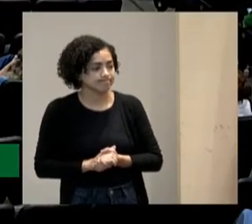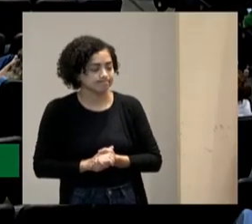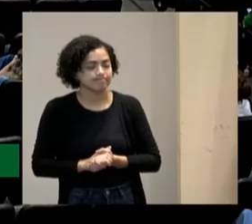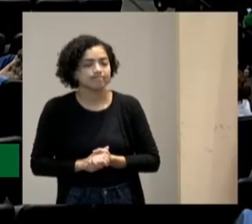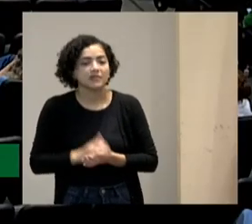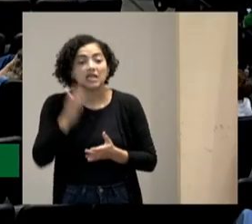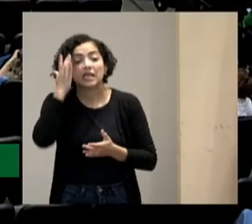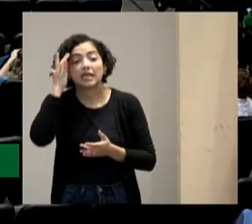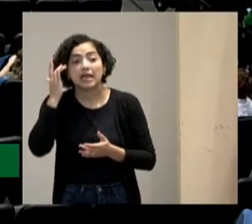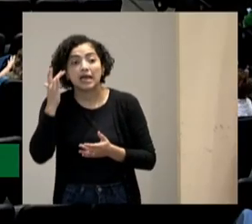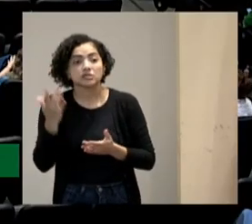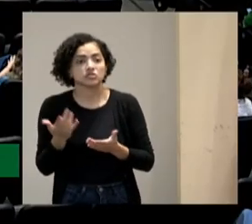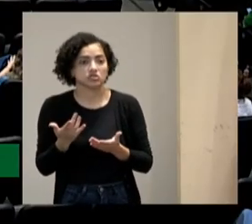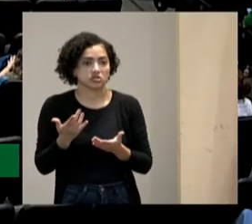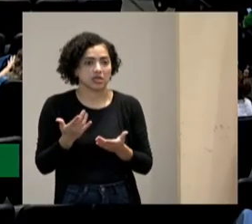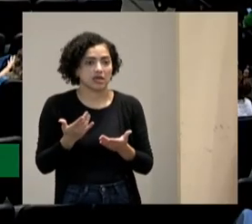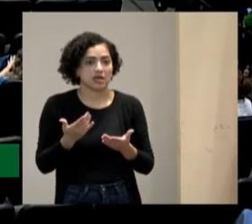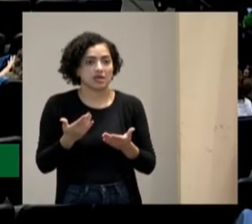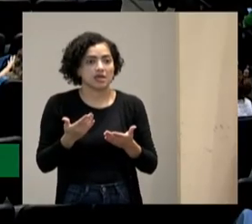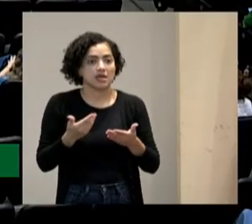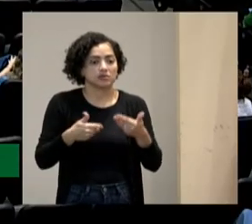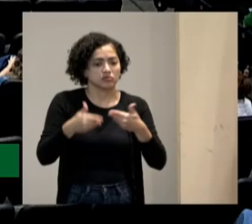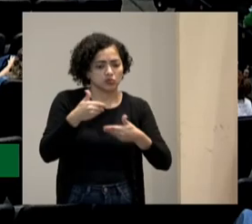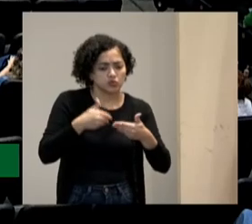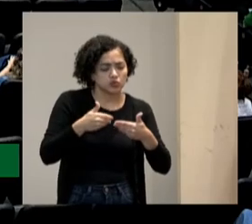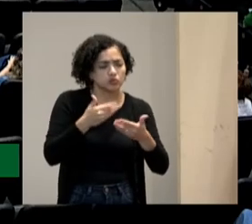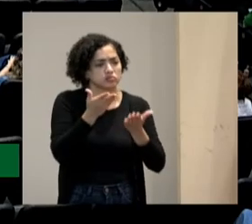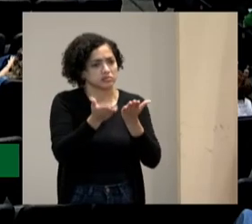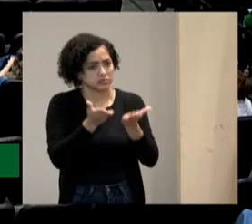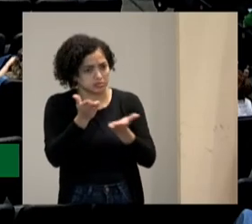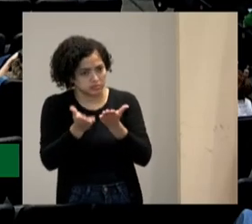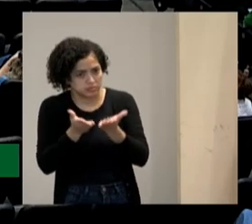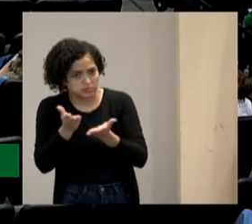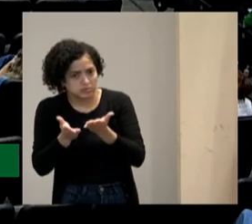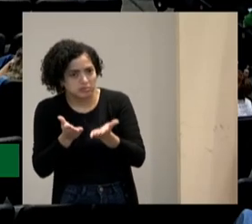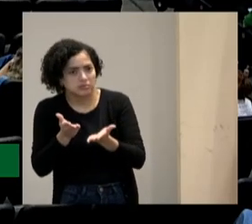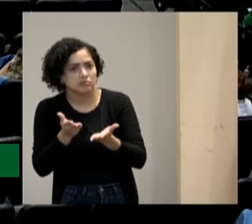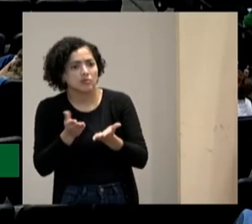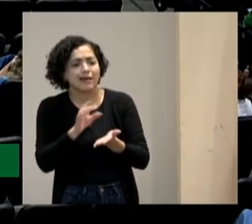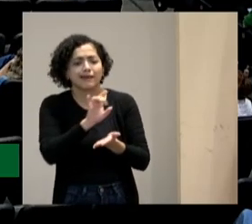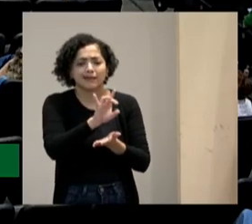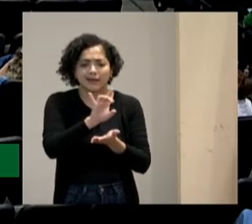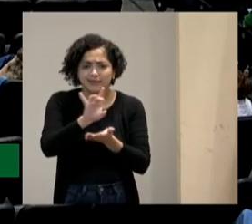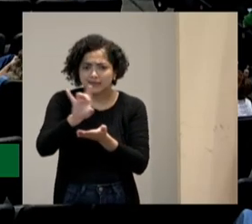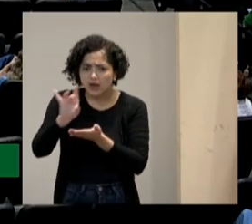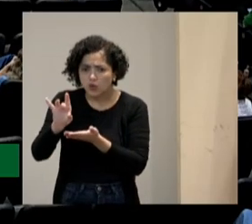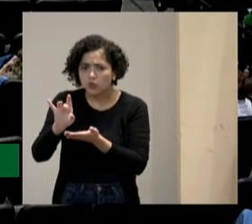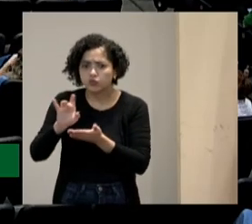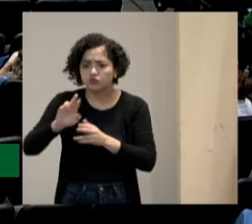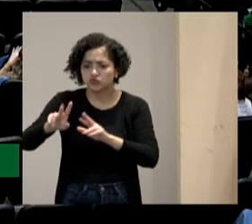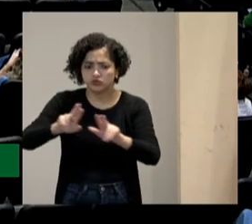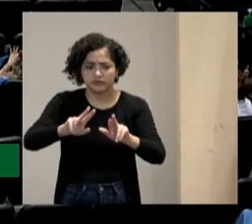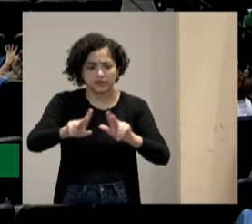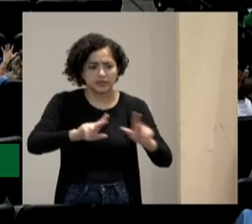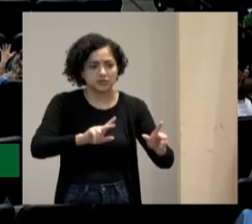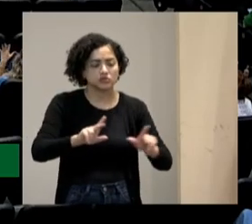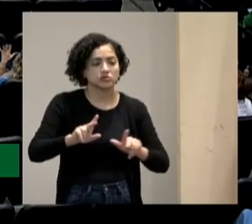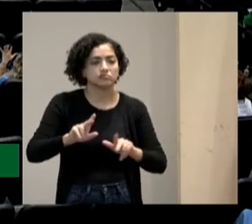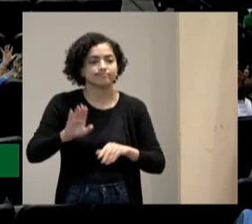quem acha que eu tenho que tratar na individualidade todo mundo lógico o mesmo julgamento mas cada um na individualidade levanta a mão